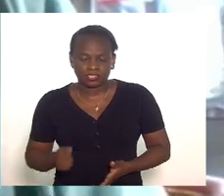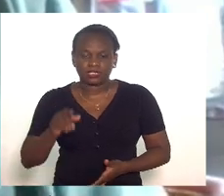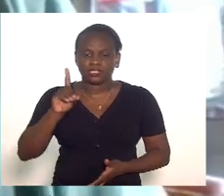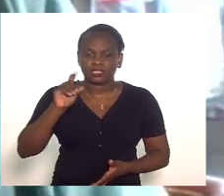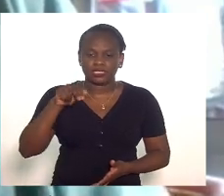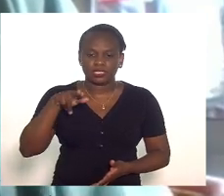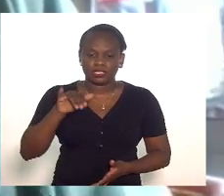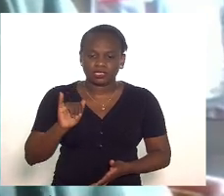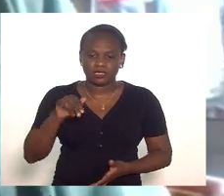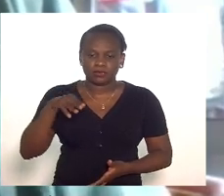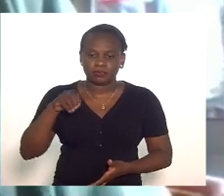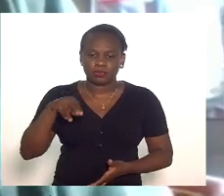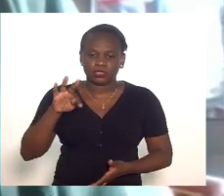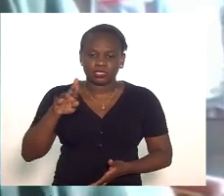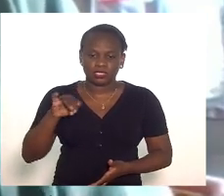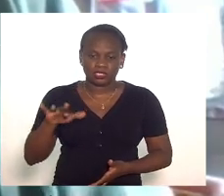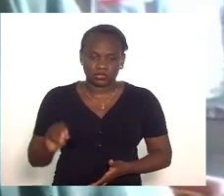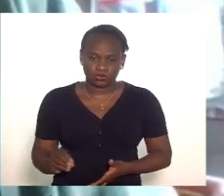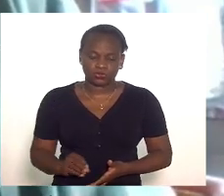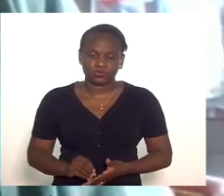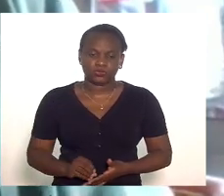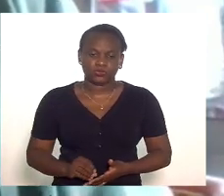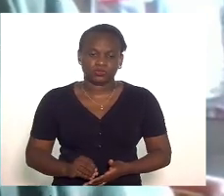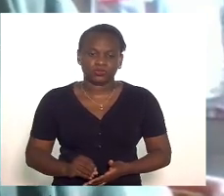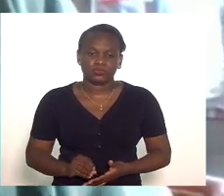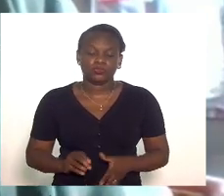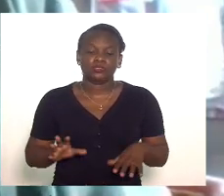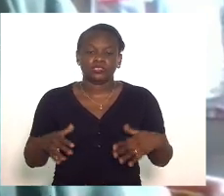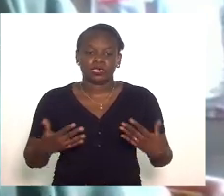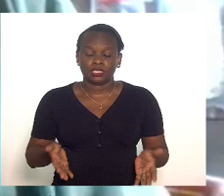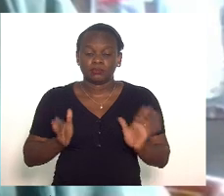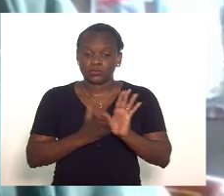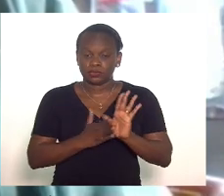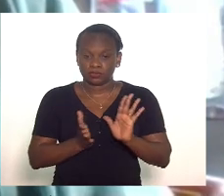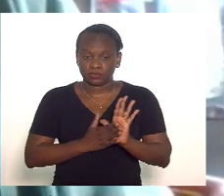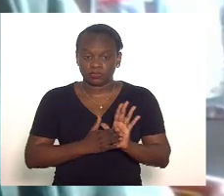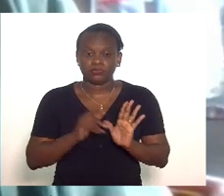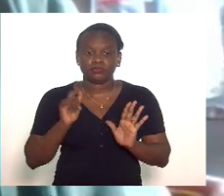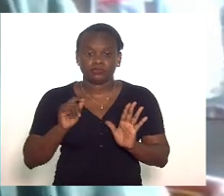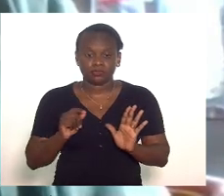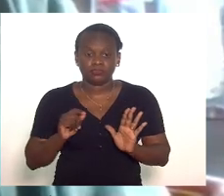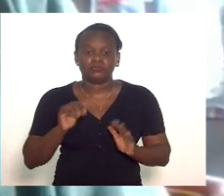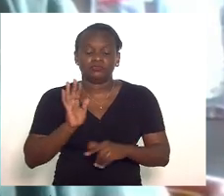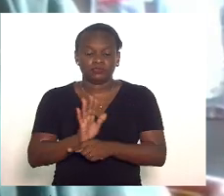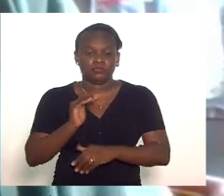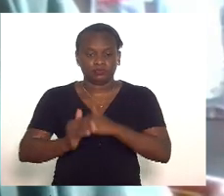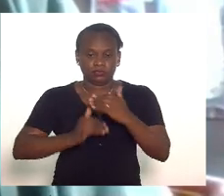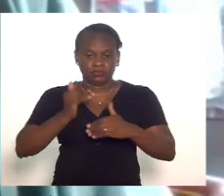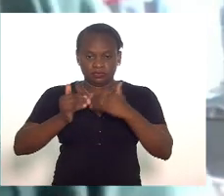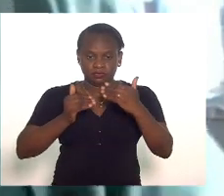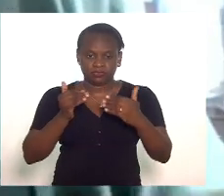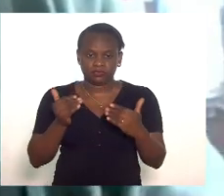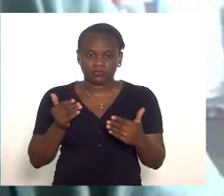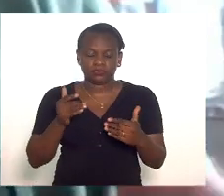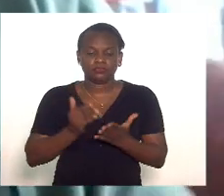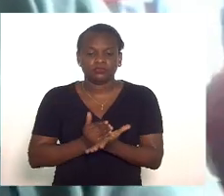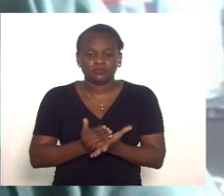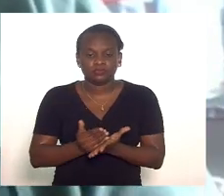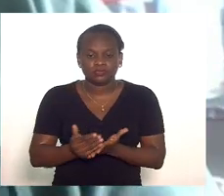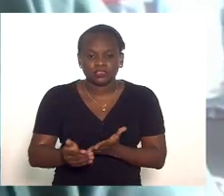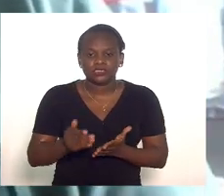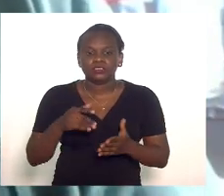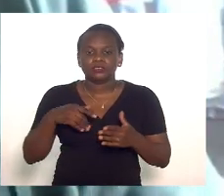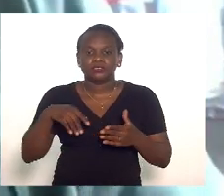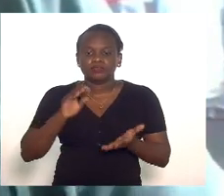Dani Monteiro e essa proposta foi desenvolvida a partir de